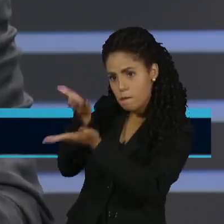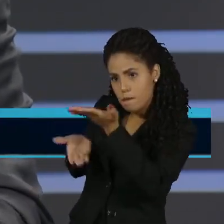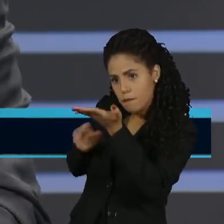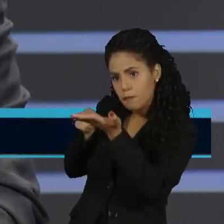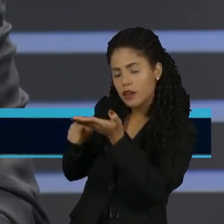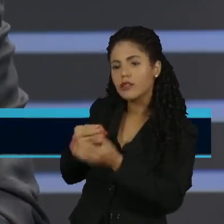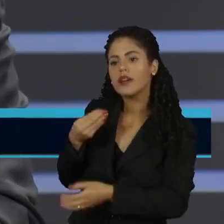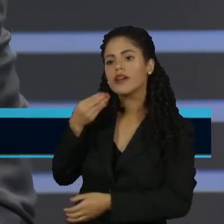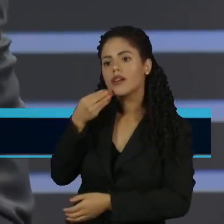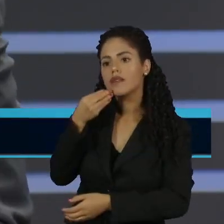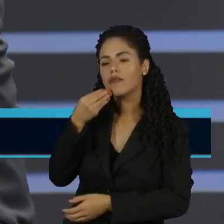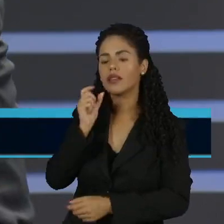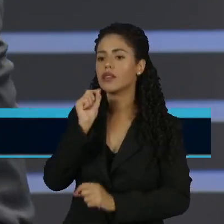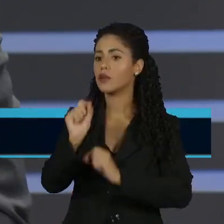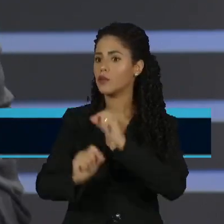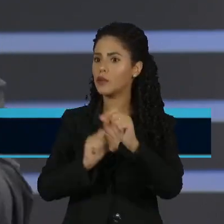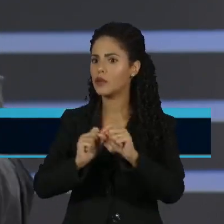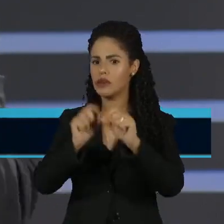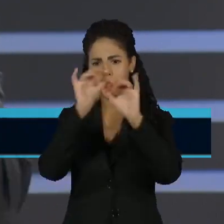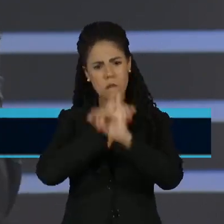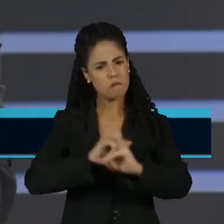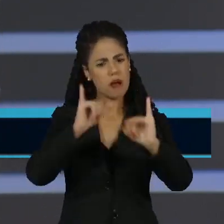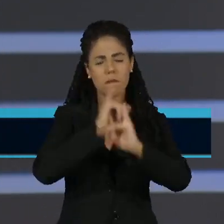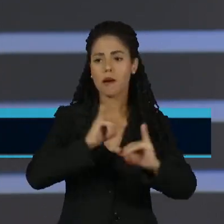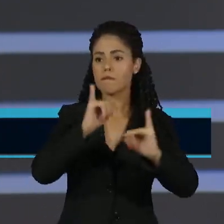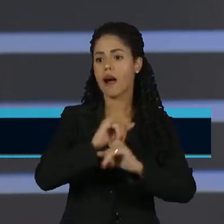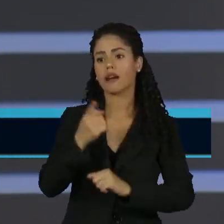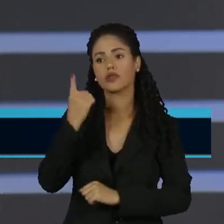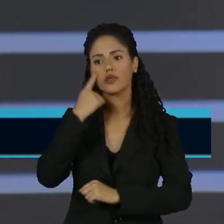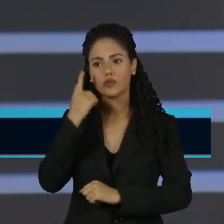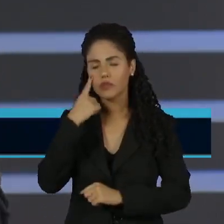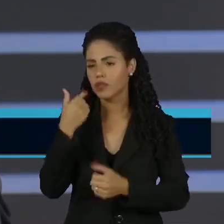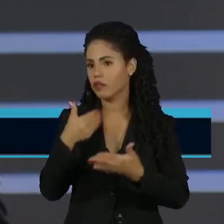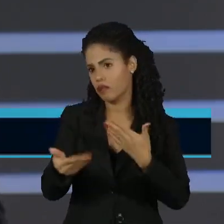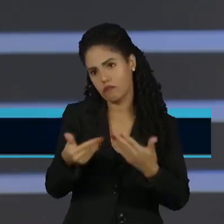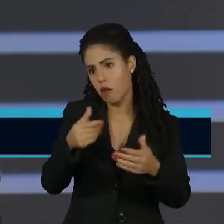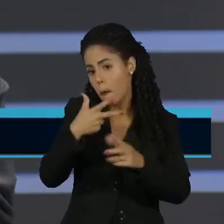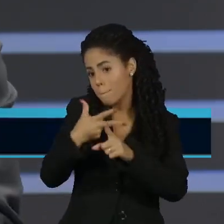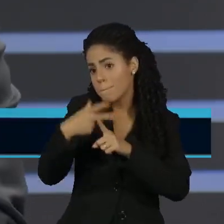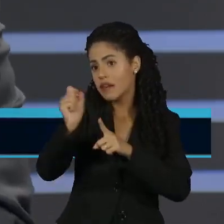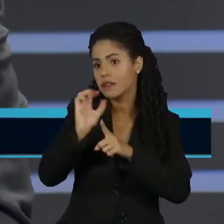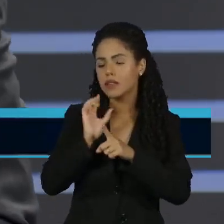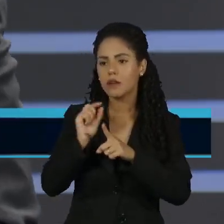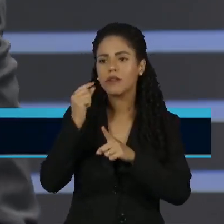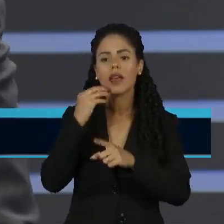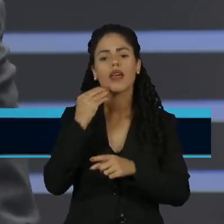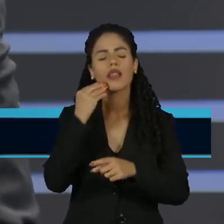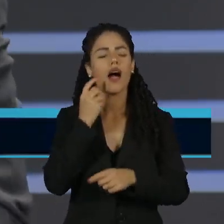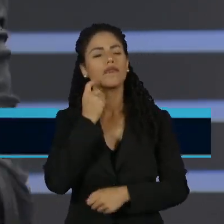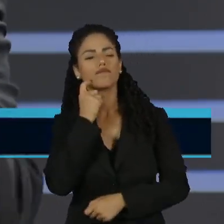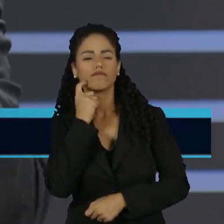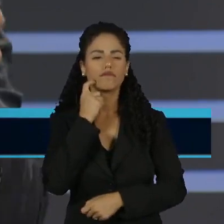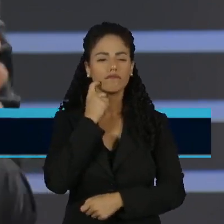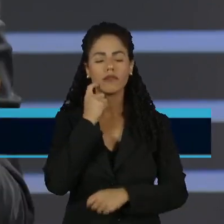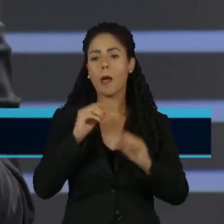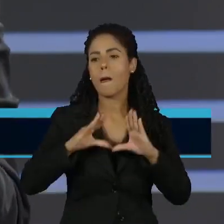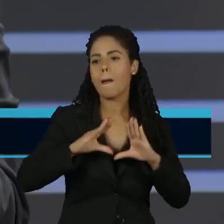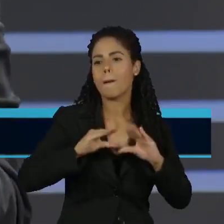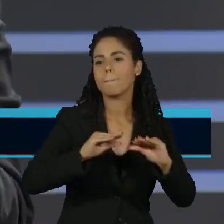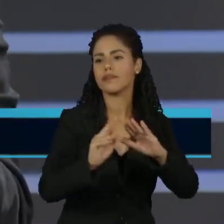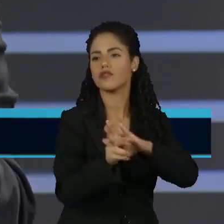tenta apostar nesse discurso e perde por uma margem, quem perder vai perder por uma margem curta, e ele aposta nesse discurso de que foi